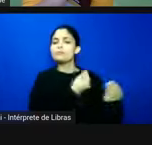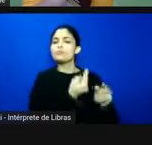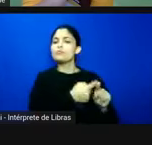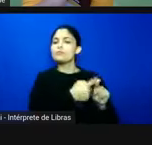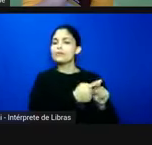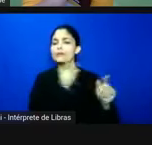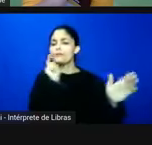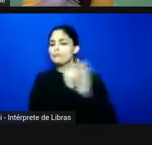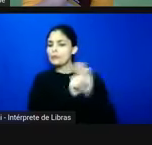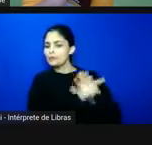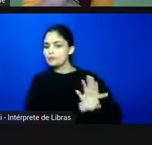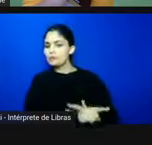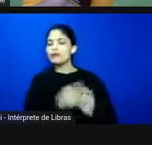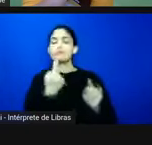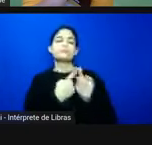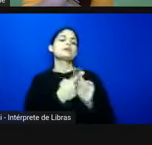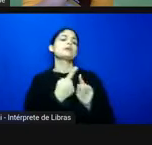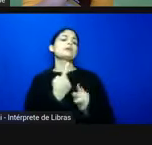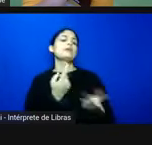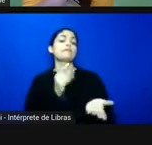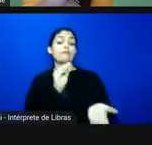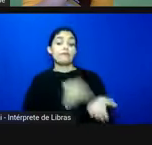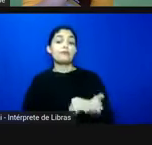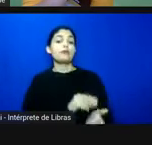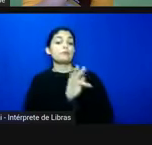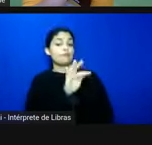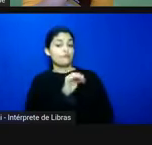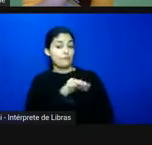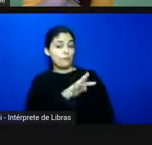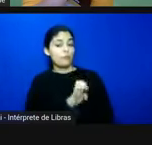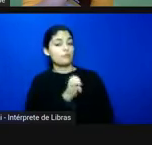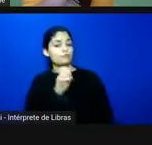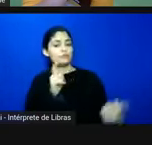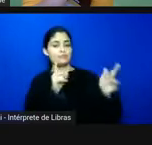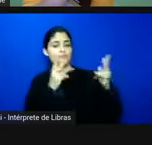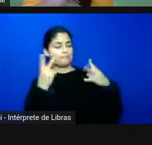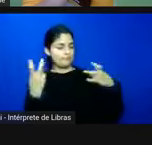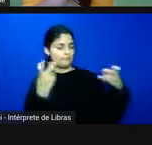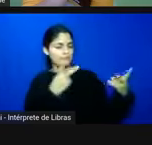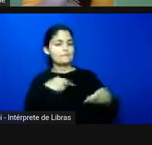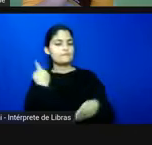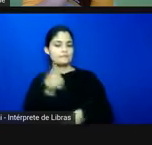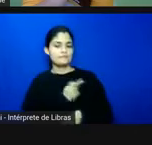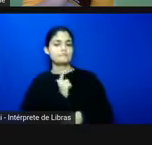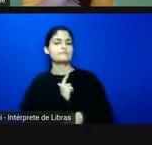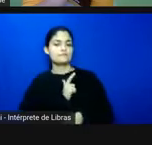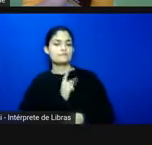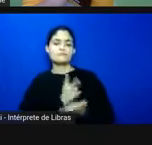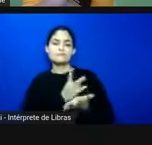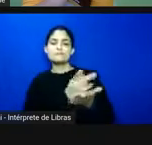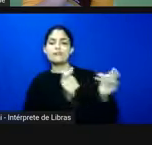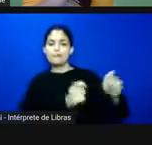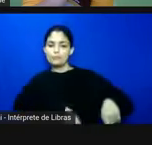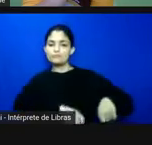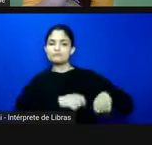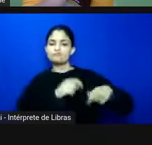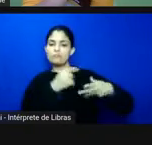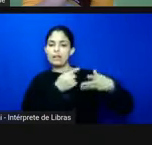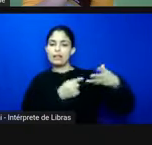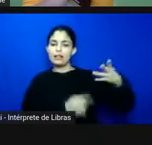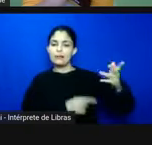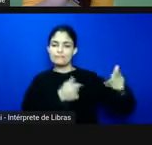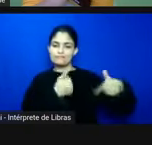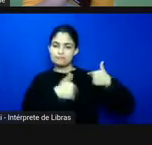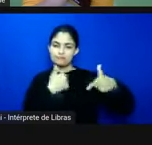fonte quais seriam as fontes então perceba que a gente sempre tem uma possibilidade a partir do livro pra trabalhar milhares de coisas